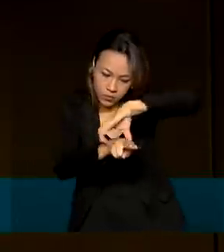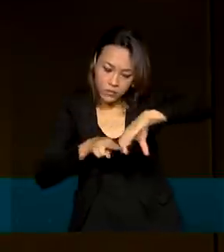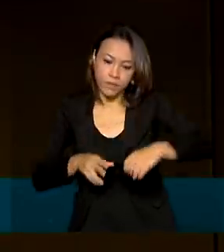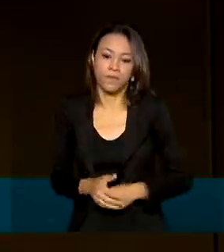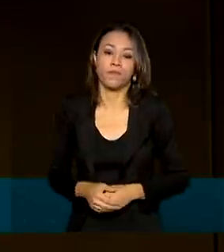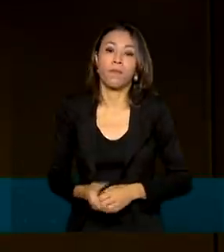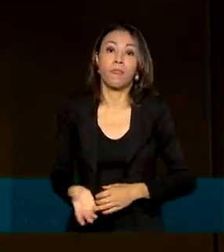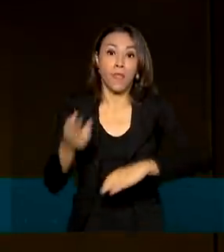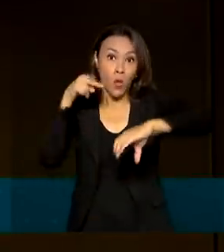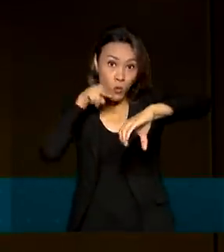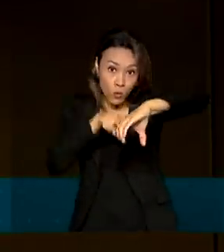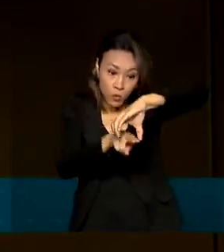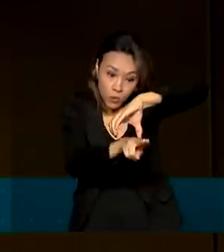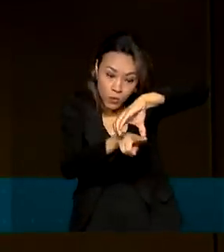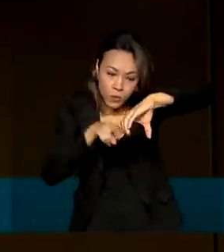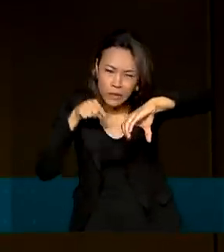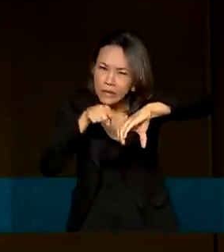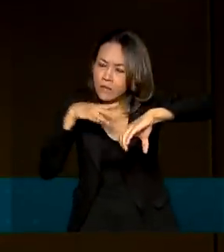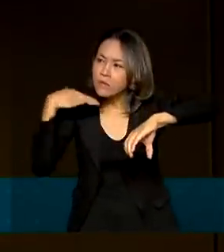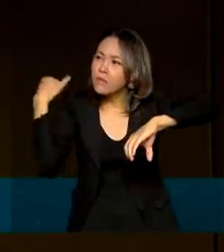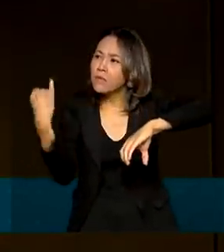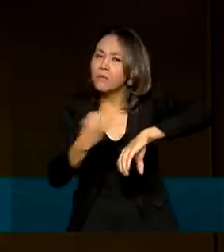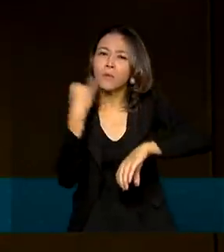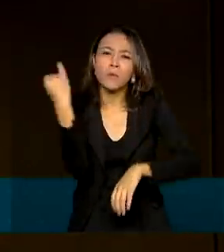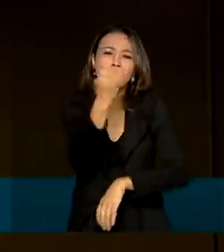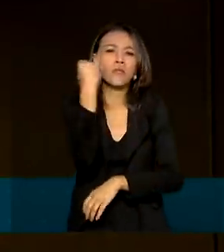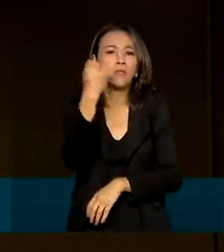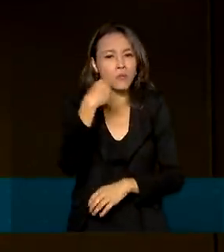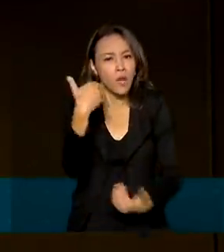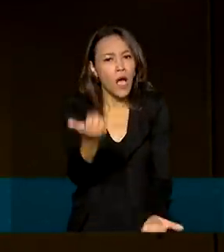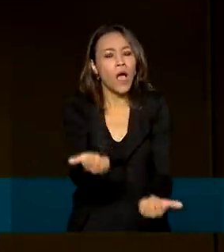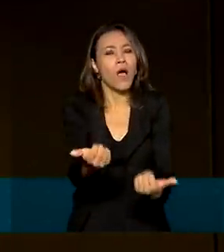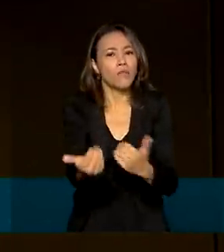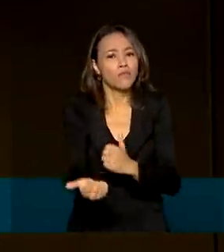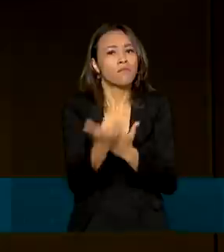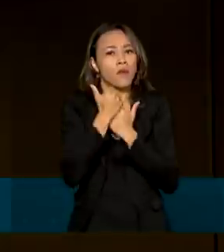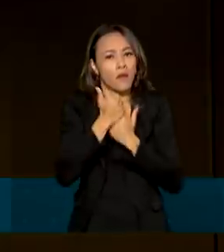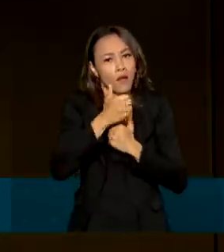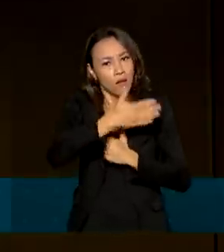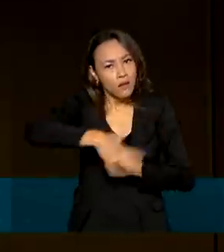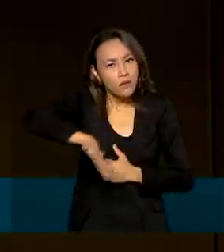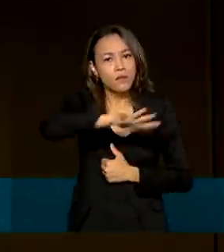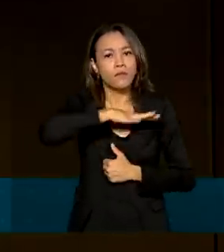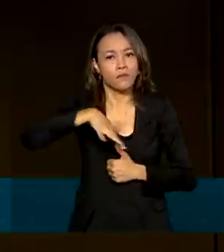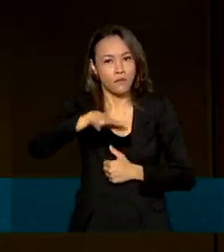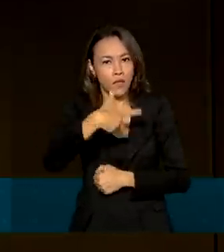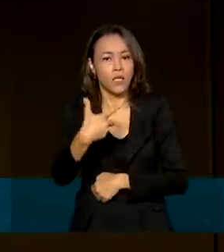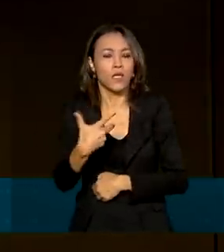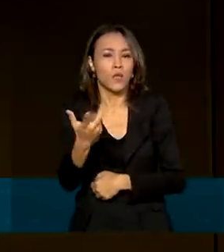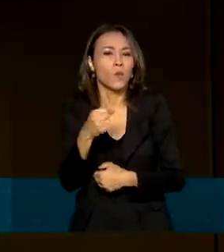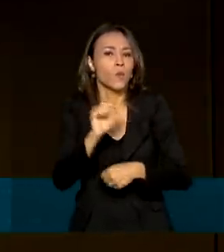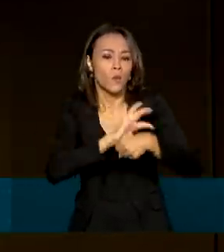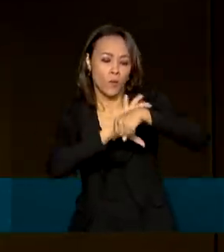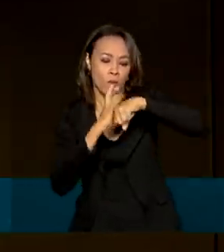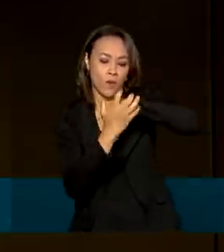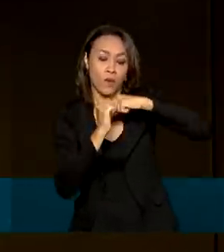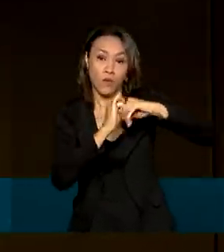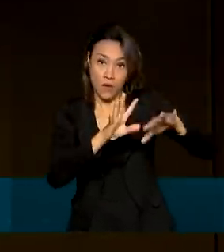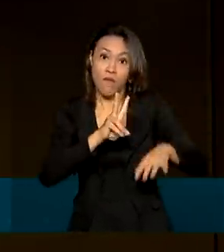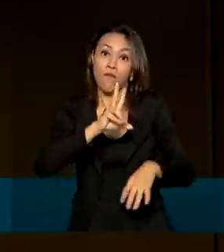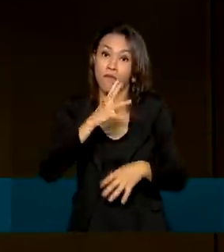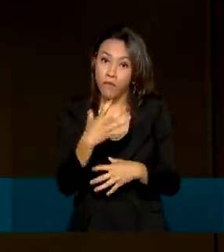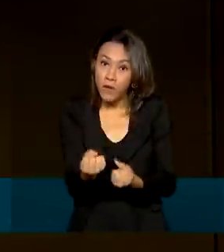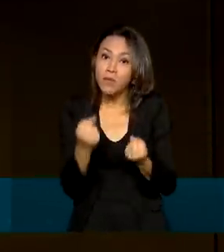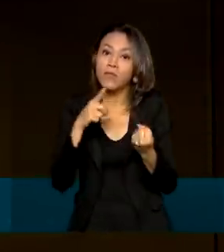imprescindíveis para o enfrentamento Covid. E, com certeza, teremos condições melhores